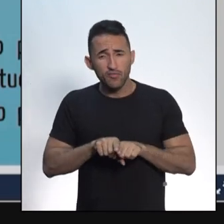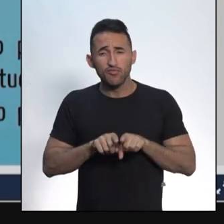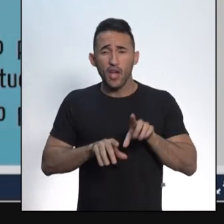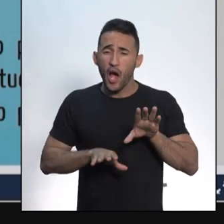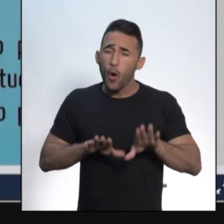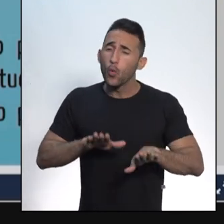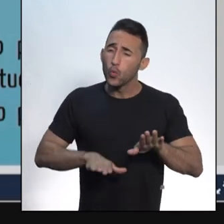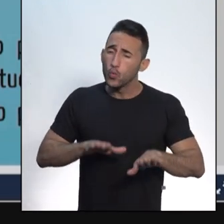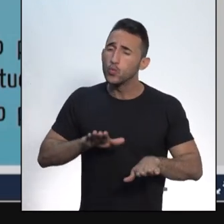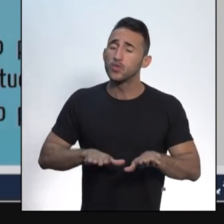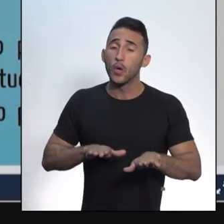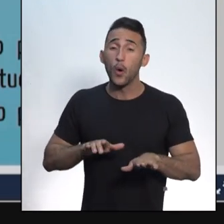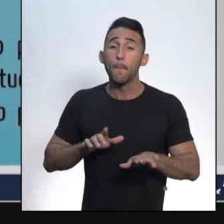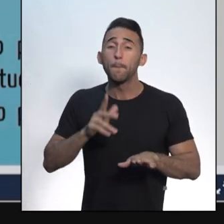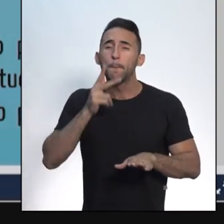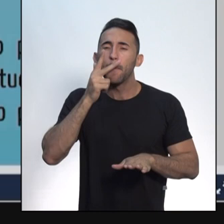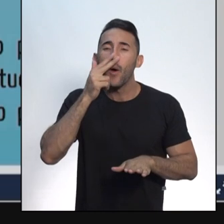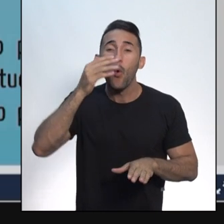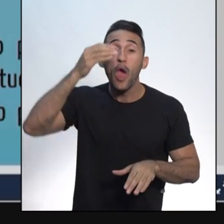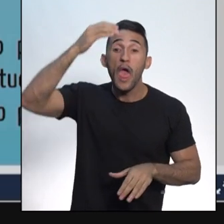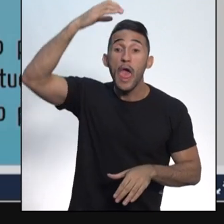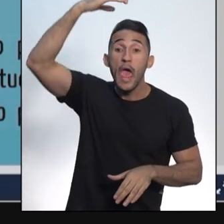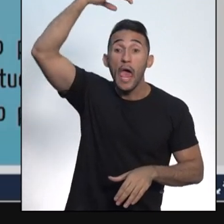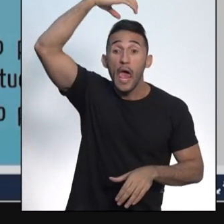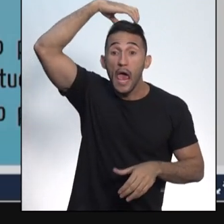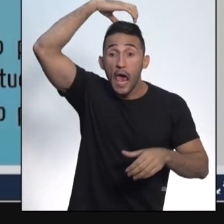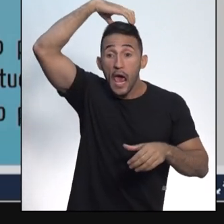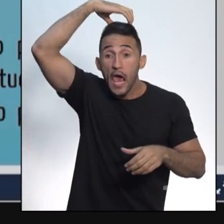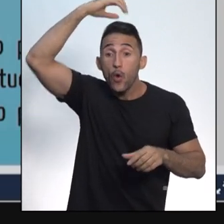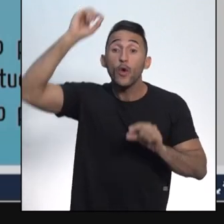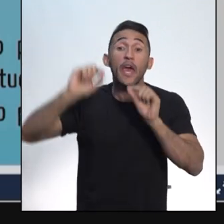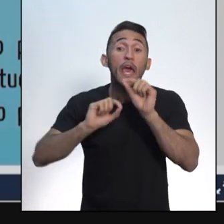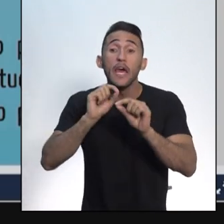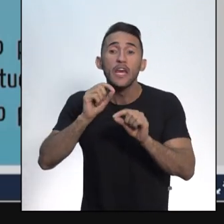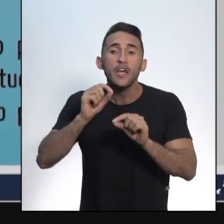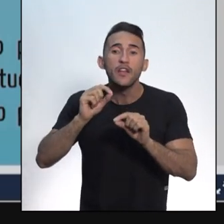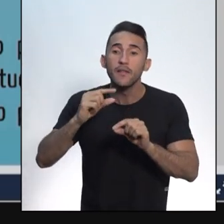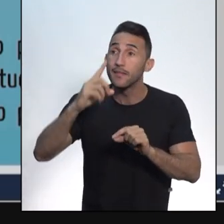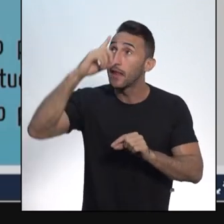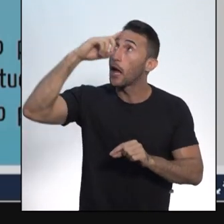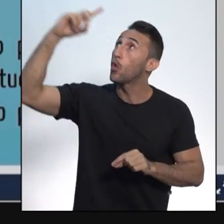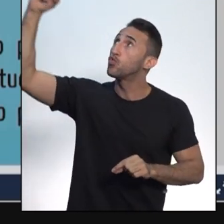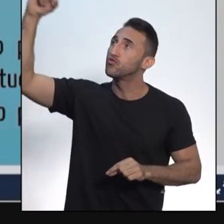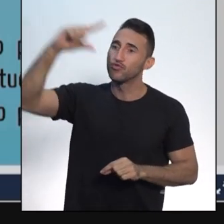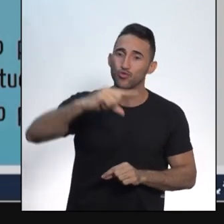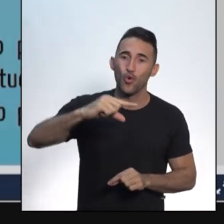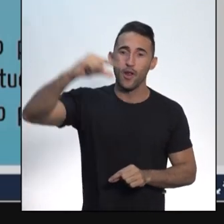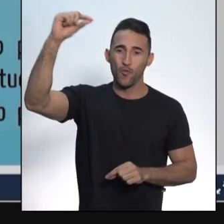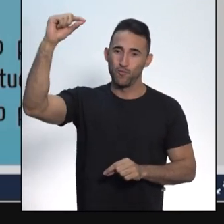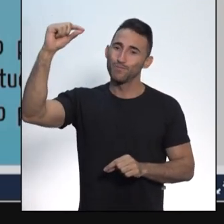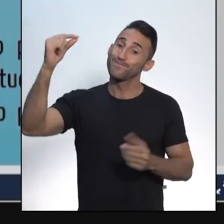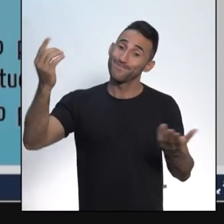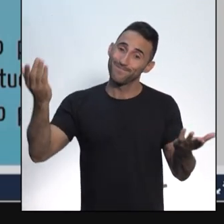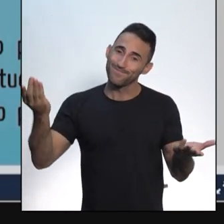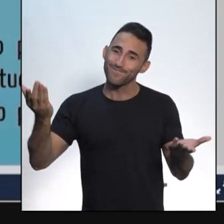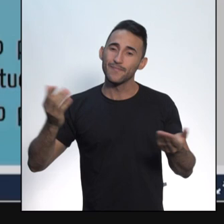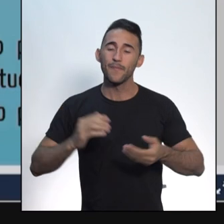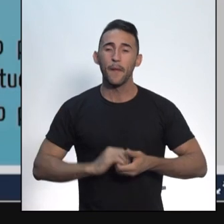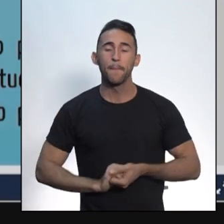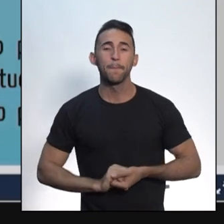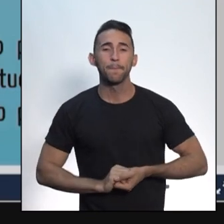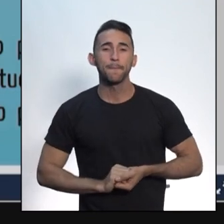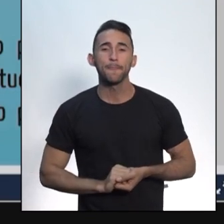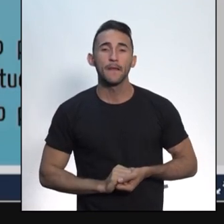que o rei era, inclusive, o escolhido de Deus, que o rei era o representante de Deus na terra. Então, para